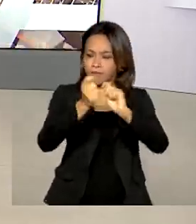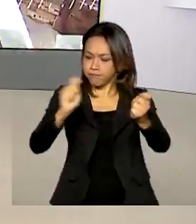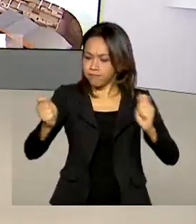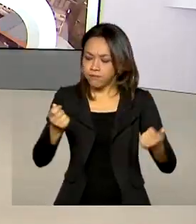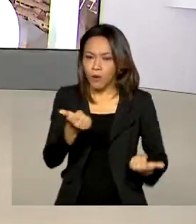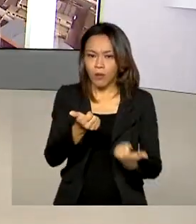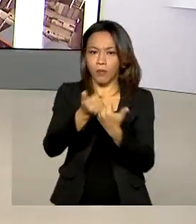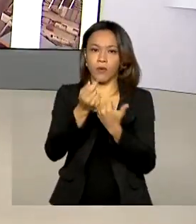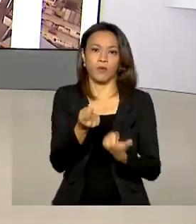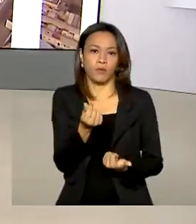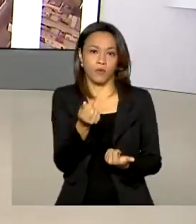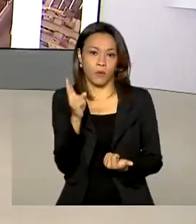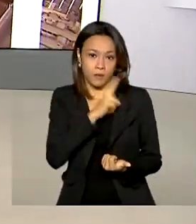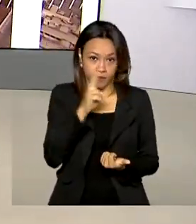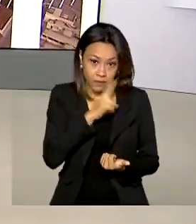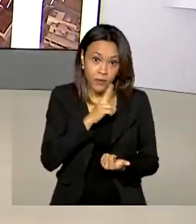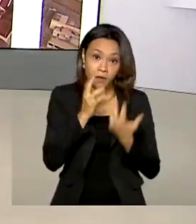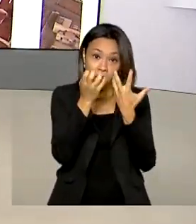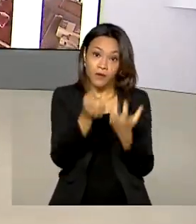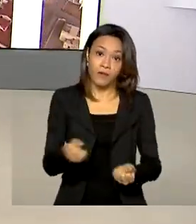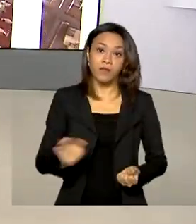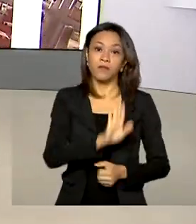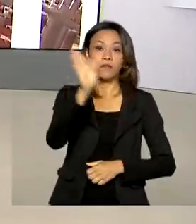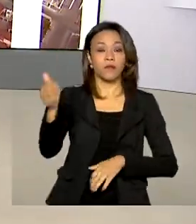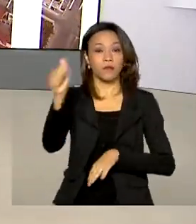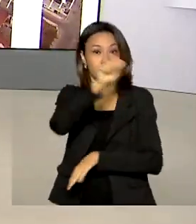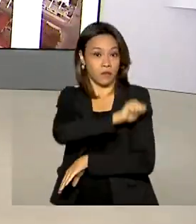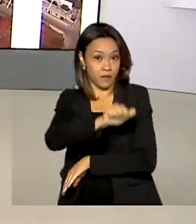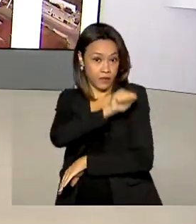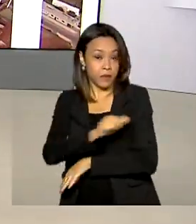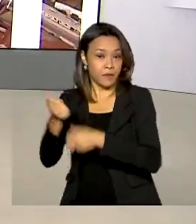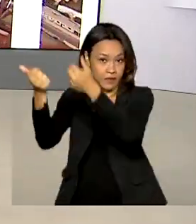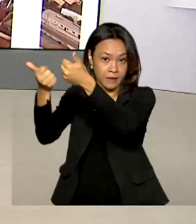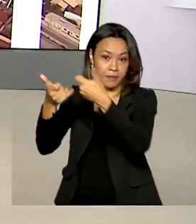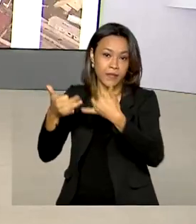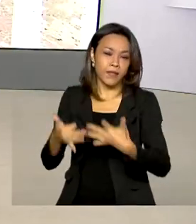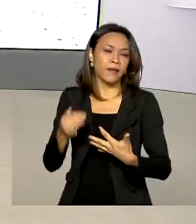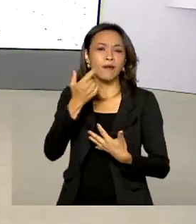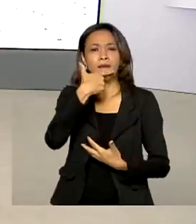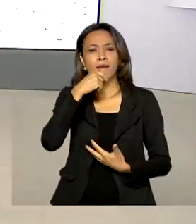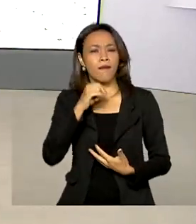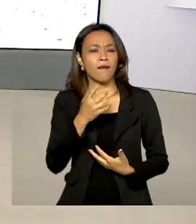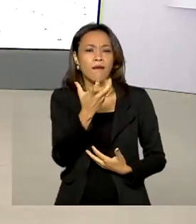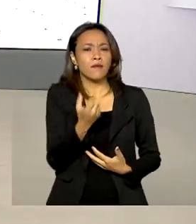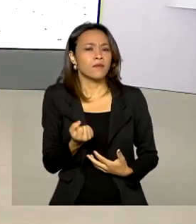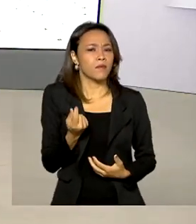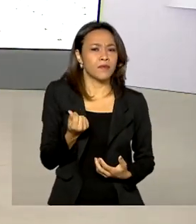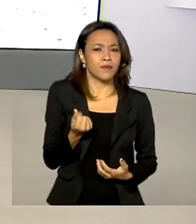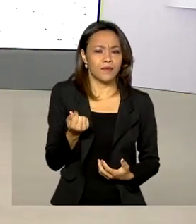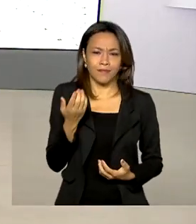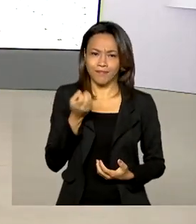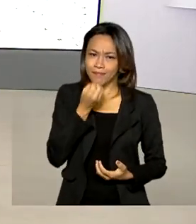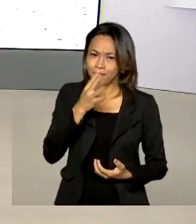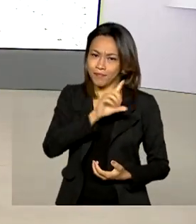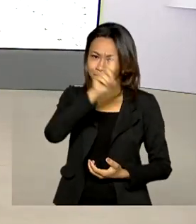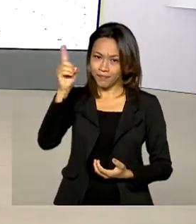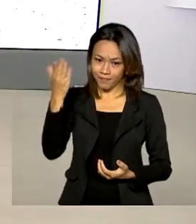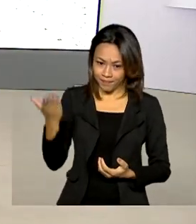do auxílio emergencial. Vamos ao Rio de Janeiro, Tiago Pimenta, conta pra gente quem recebe o benefício hoje. Tiago, bom dia pra você.